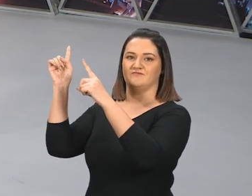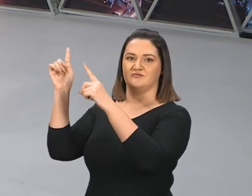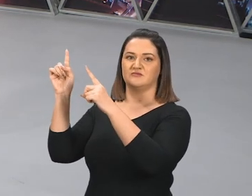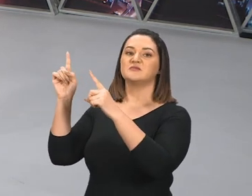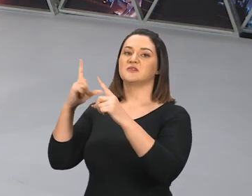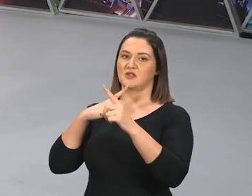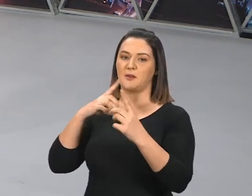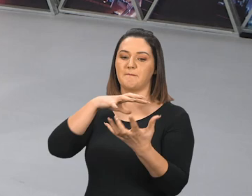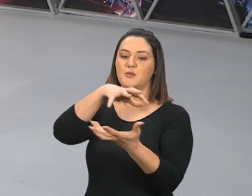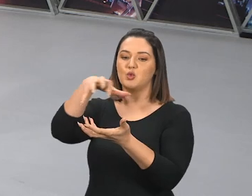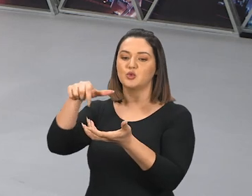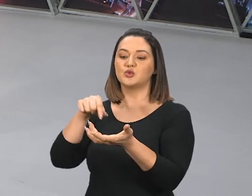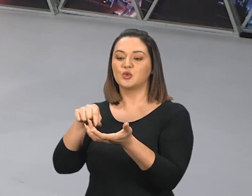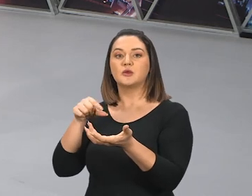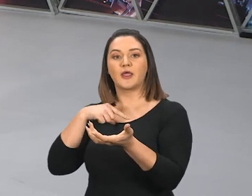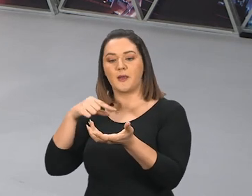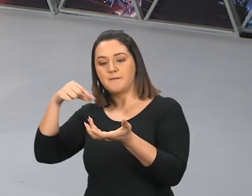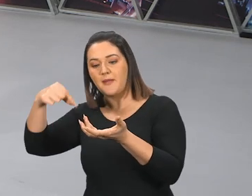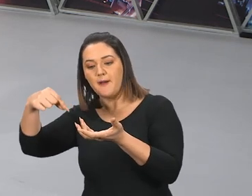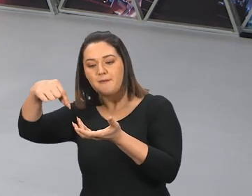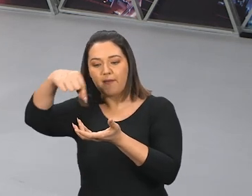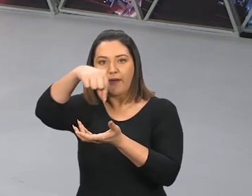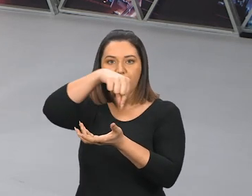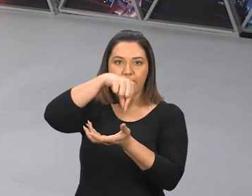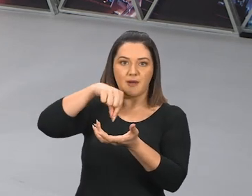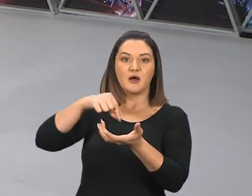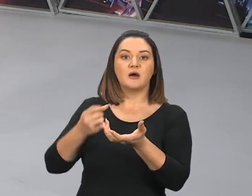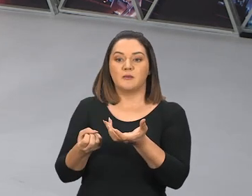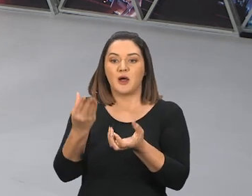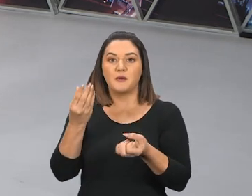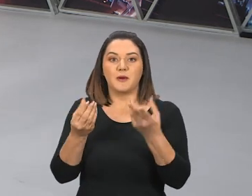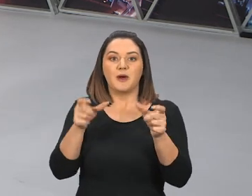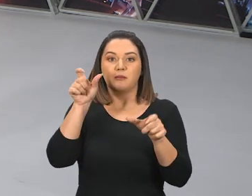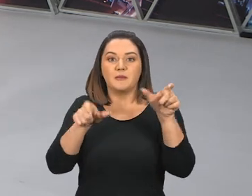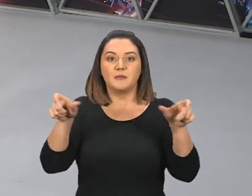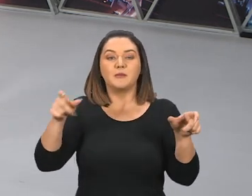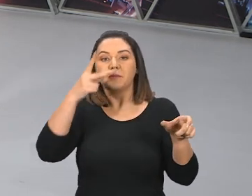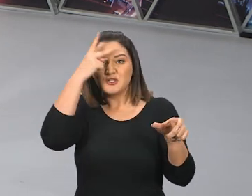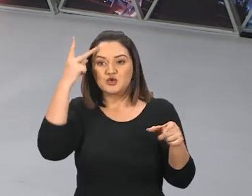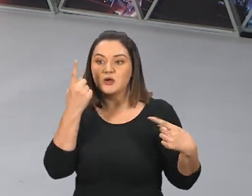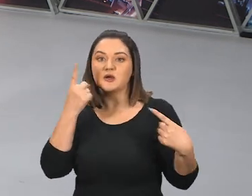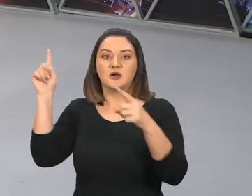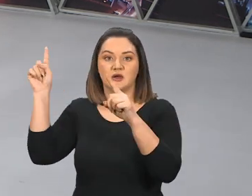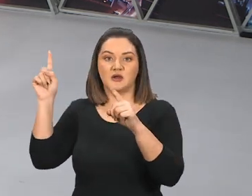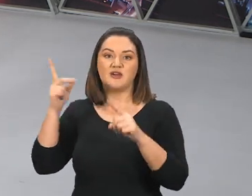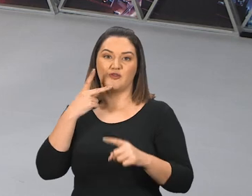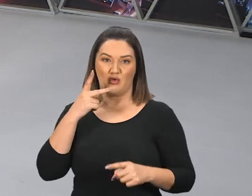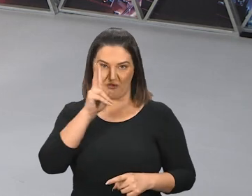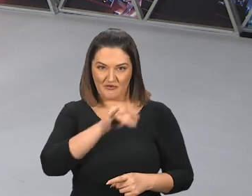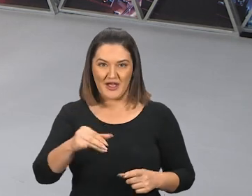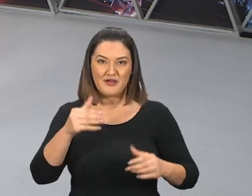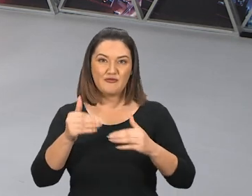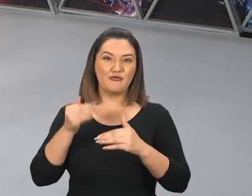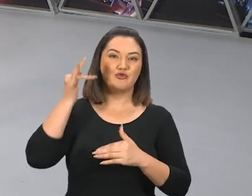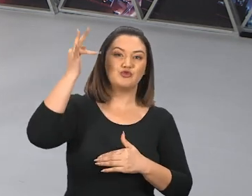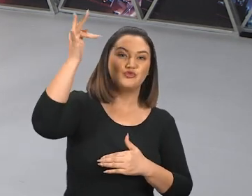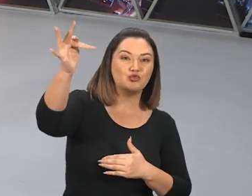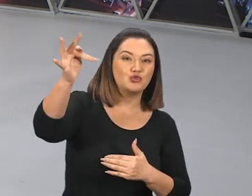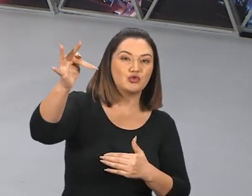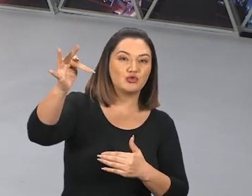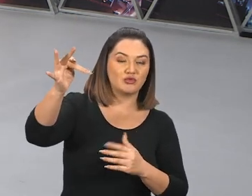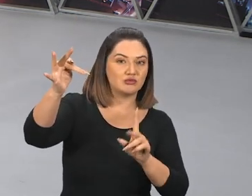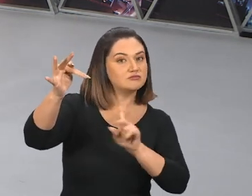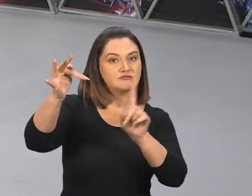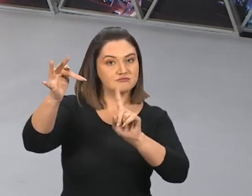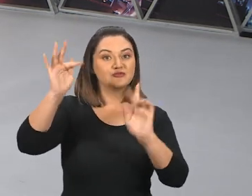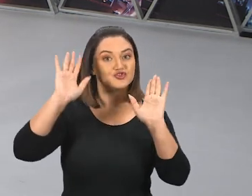pelo mundo afora. E é por isso que sabemos que é a última hora. Então, esse texto, ele não fala que o anticristo virá. Ele fala que o anticristo já